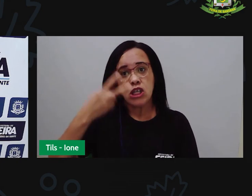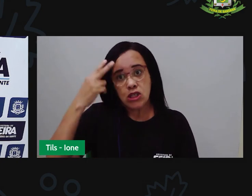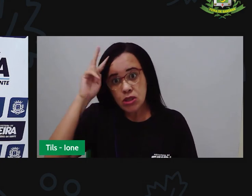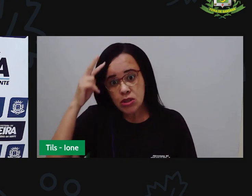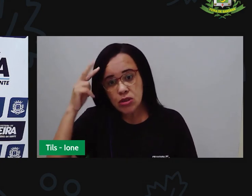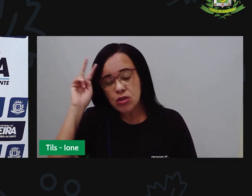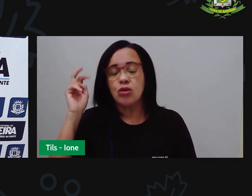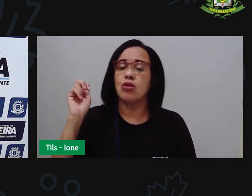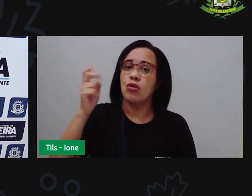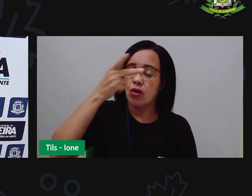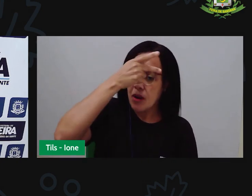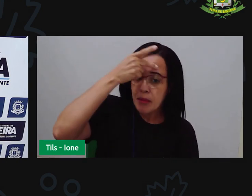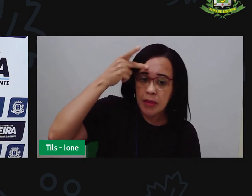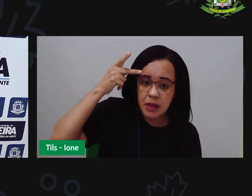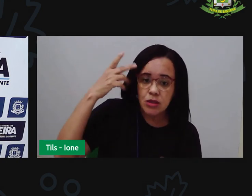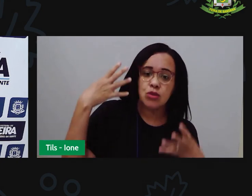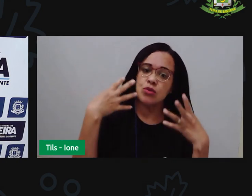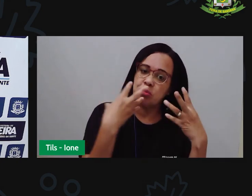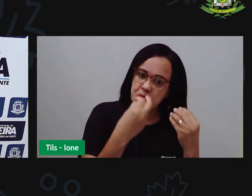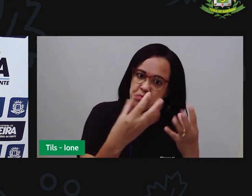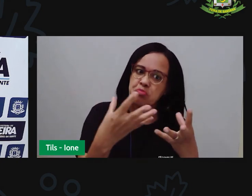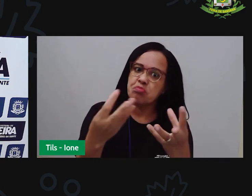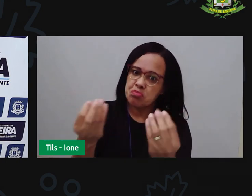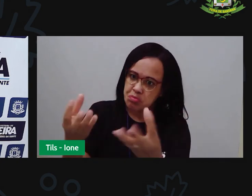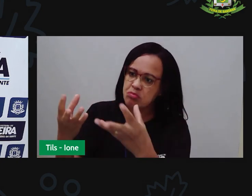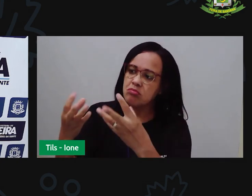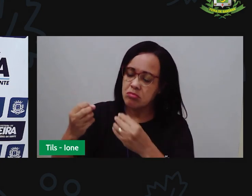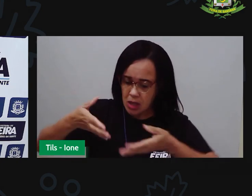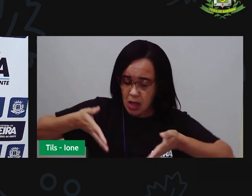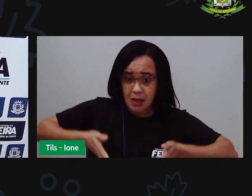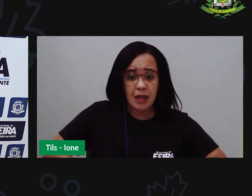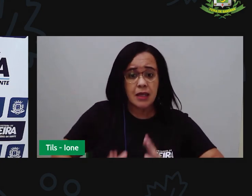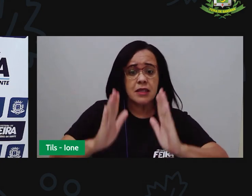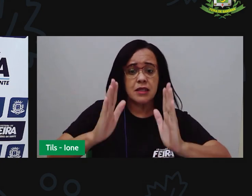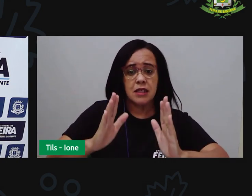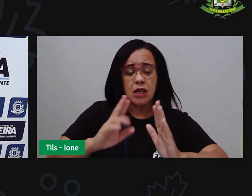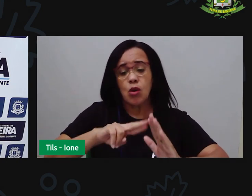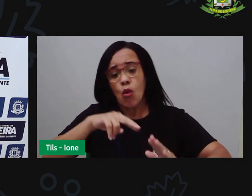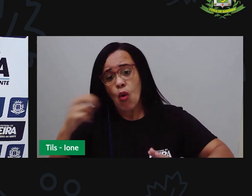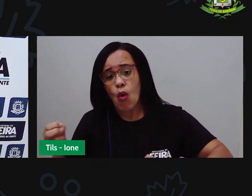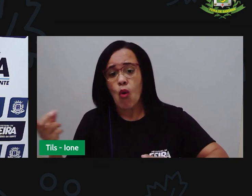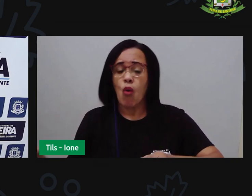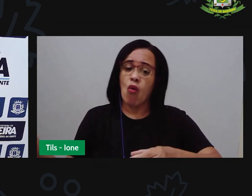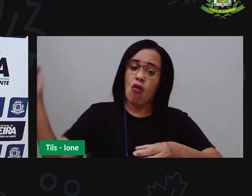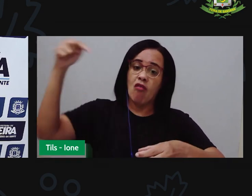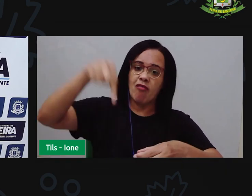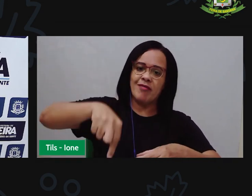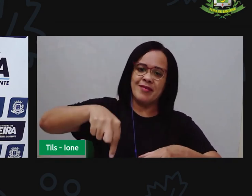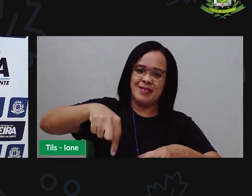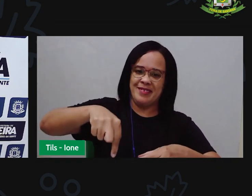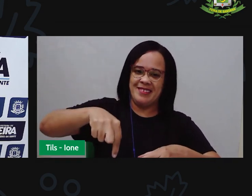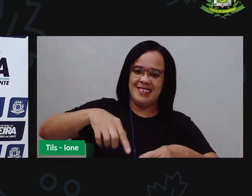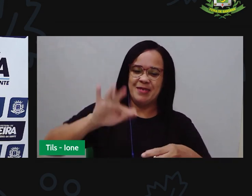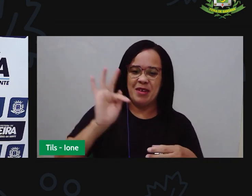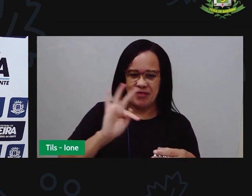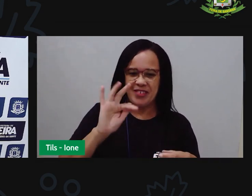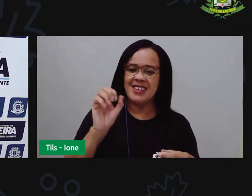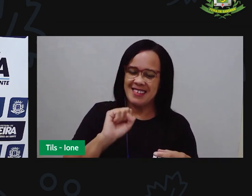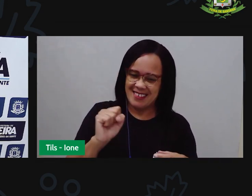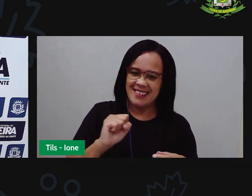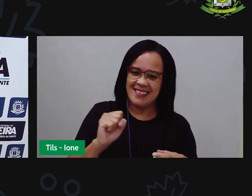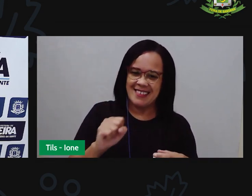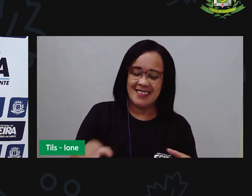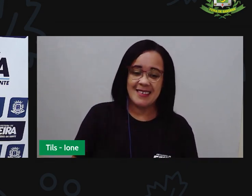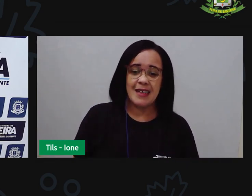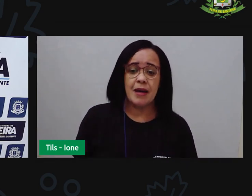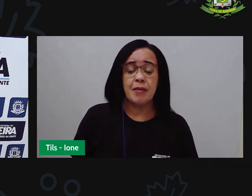nasceram aqui e também pessoas que vieram para cá que fizeram desse lugar a sua casa, a sua morada. Eu quero que